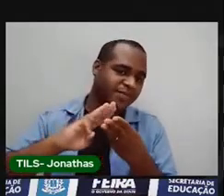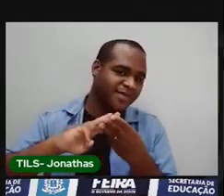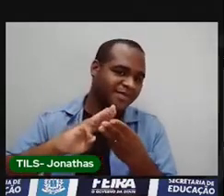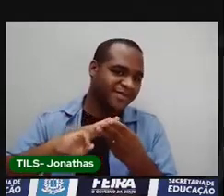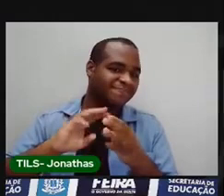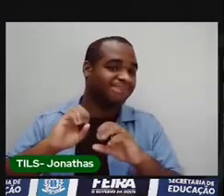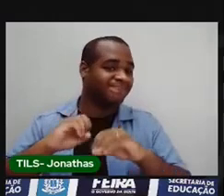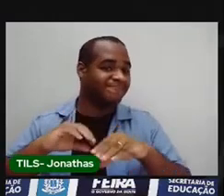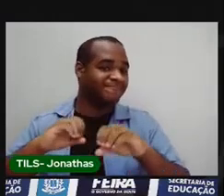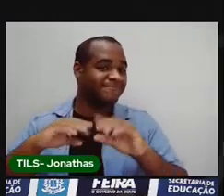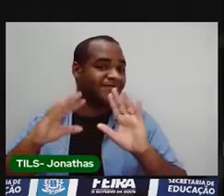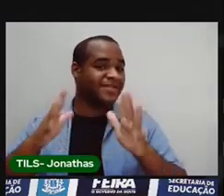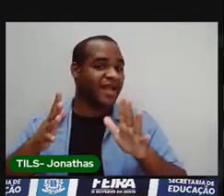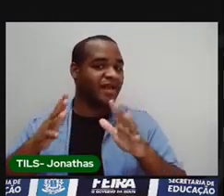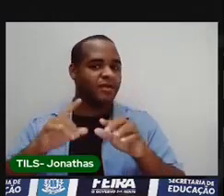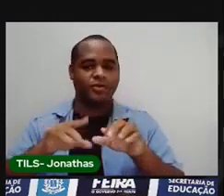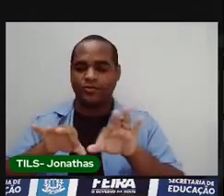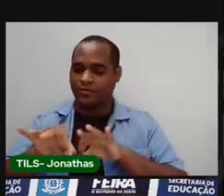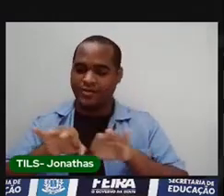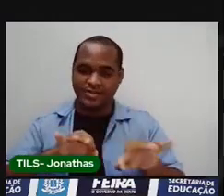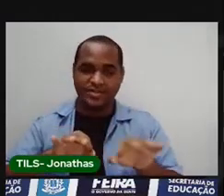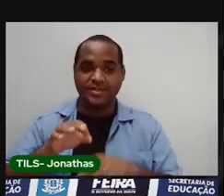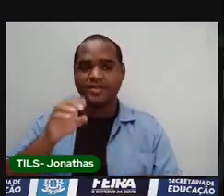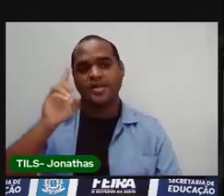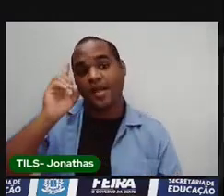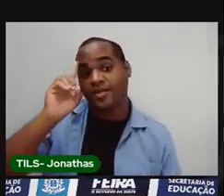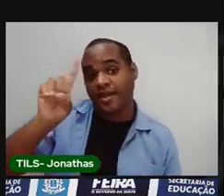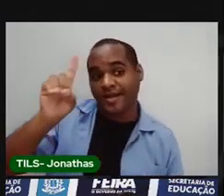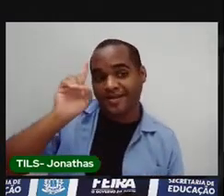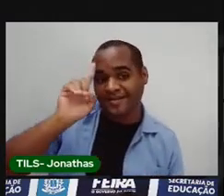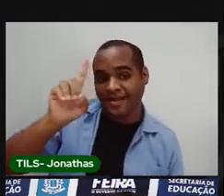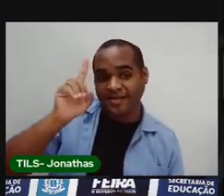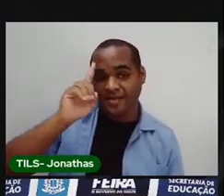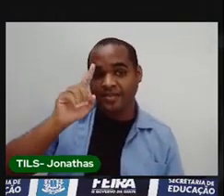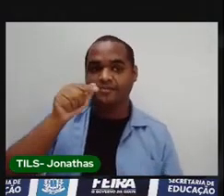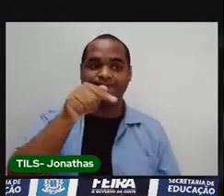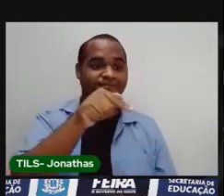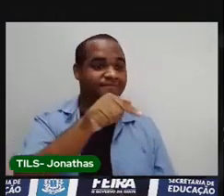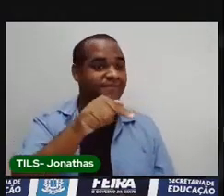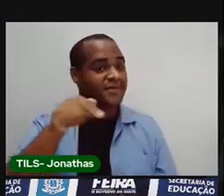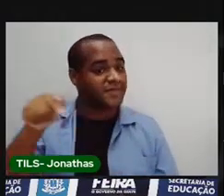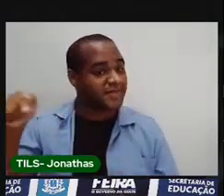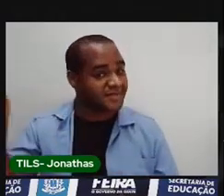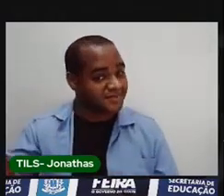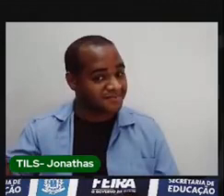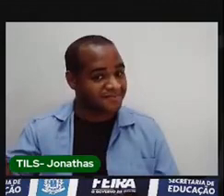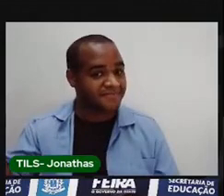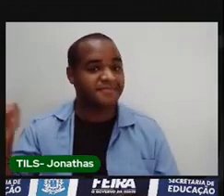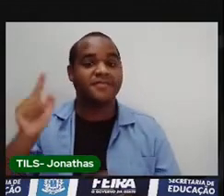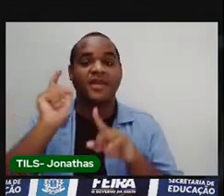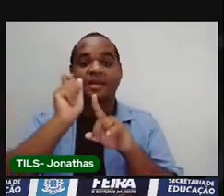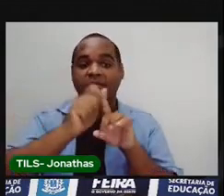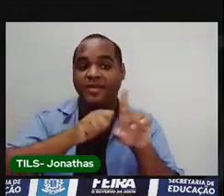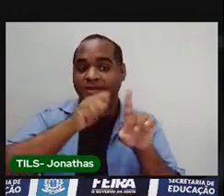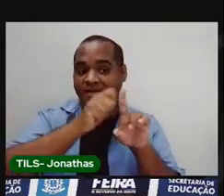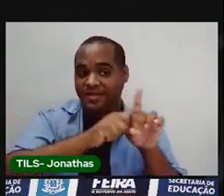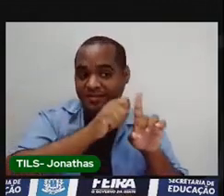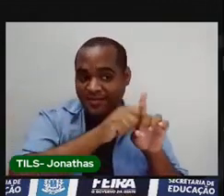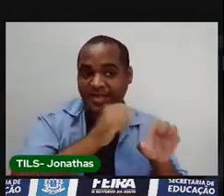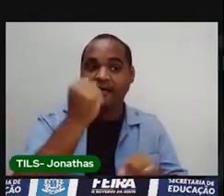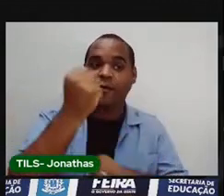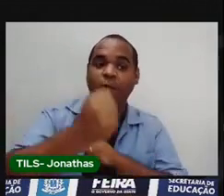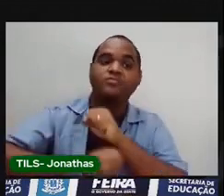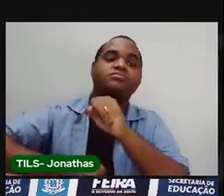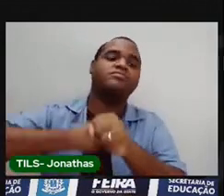Olha só como é que a gente pode organizar. Diariamente, semanalmente, mensalmente